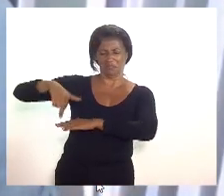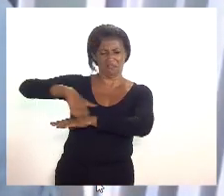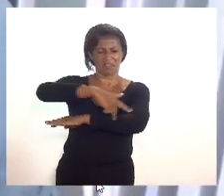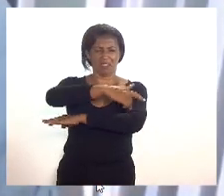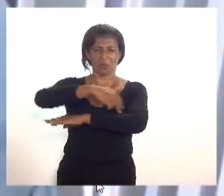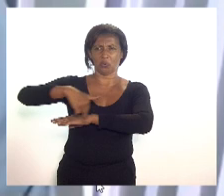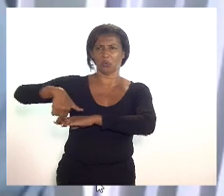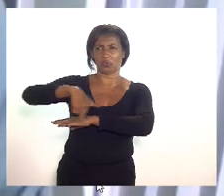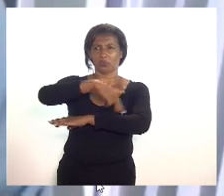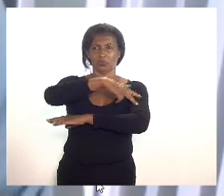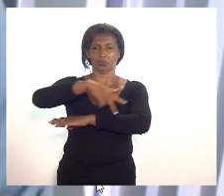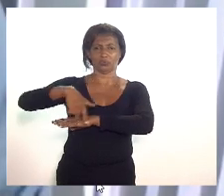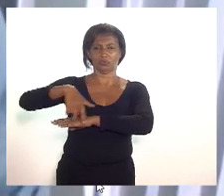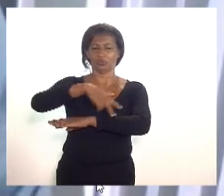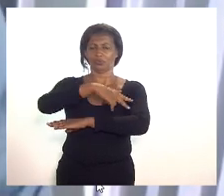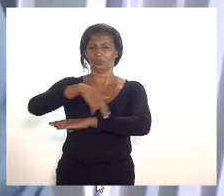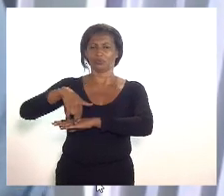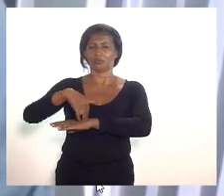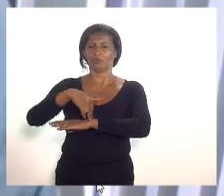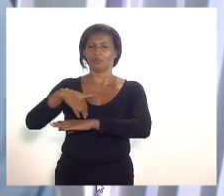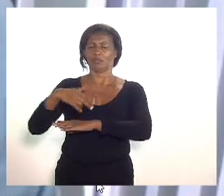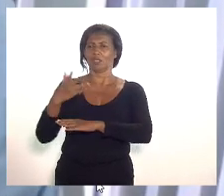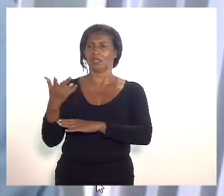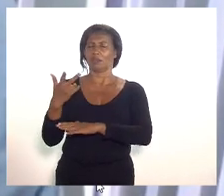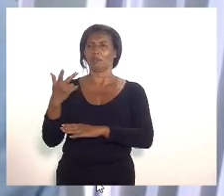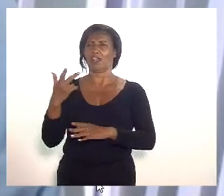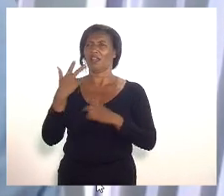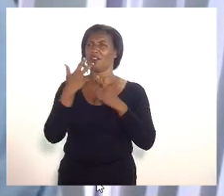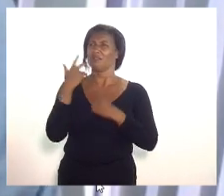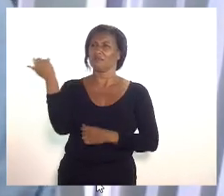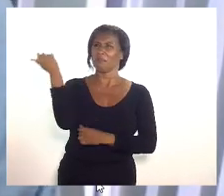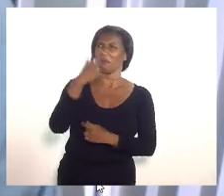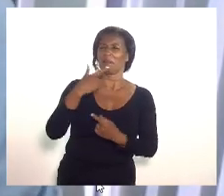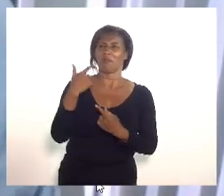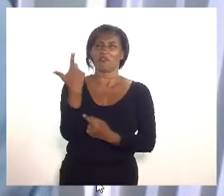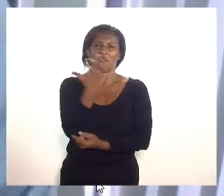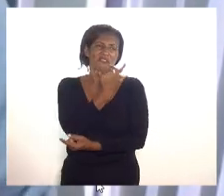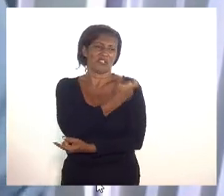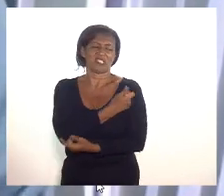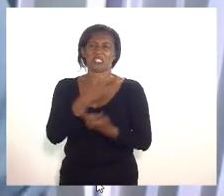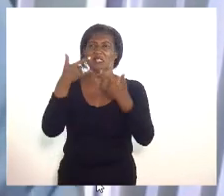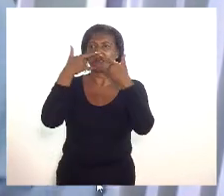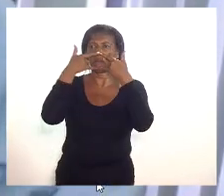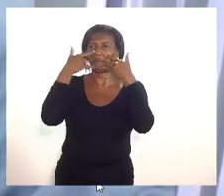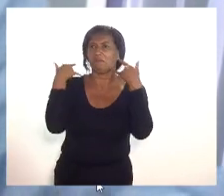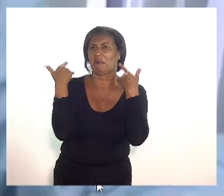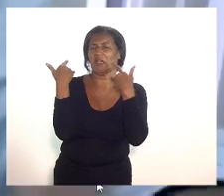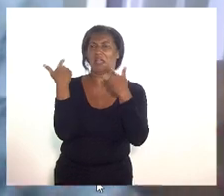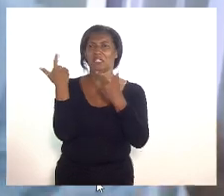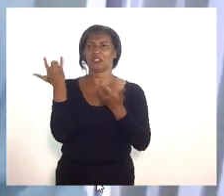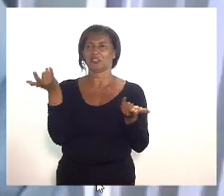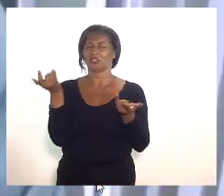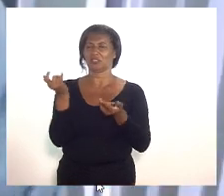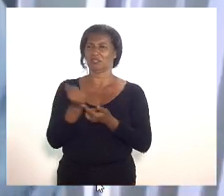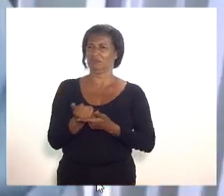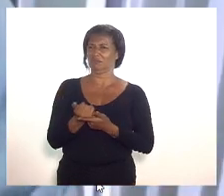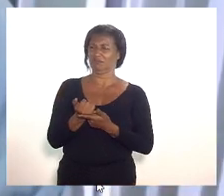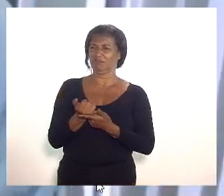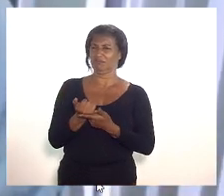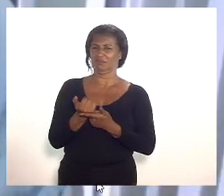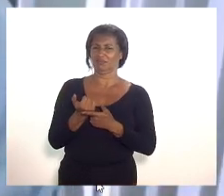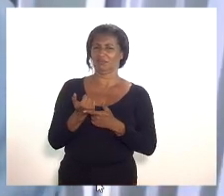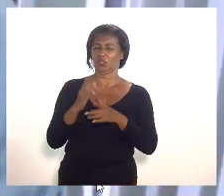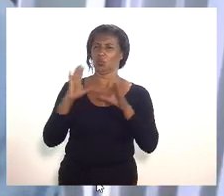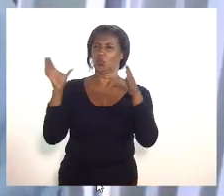direito de fazê-lo para atacar a vacina para desqualificar o uso de máscara enfim para desconstituir o